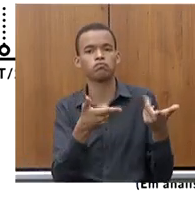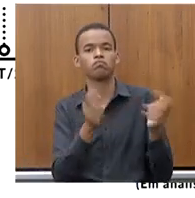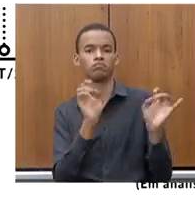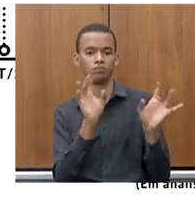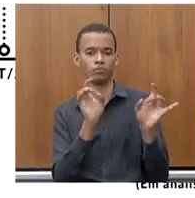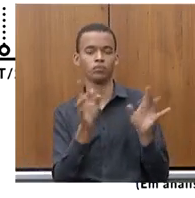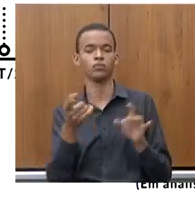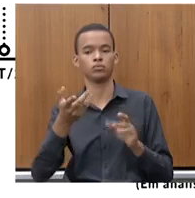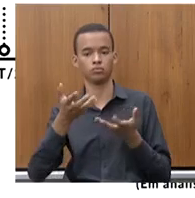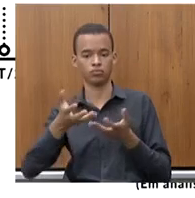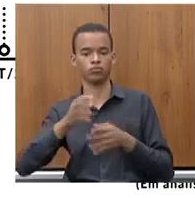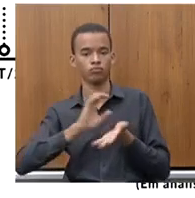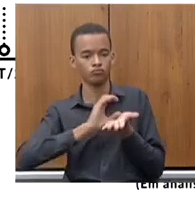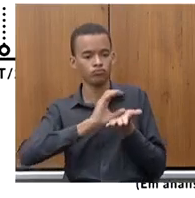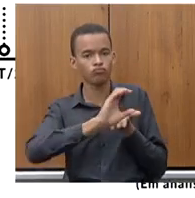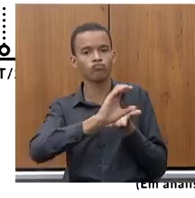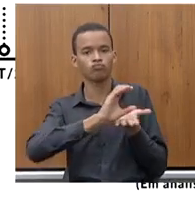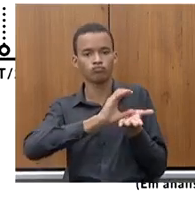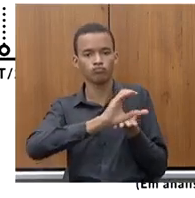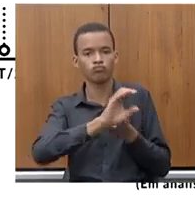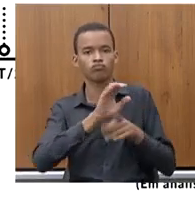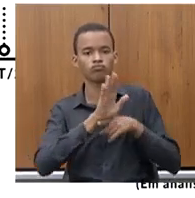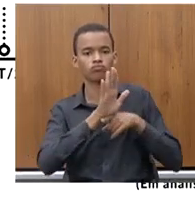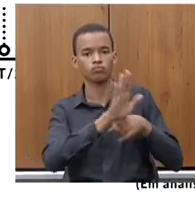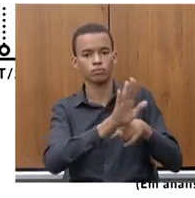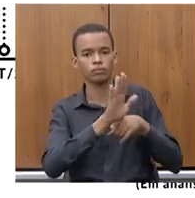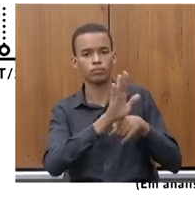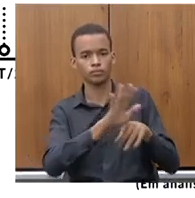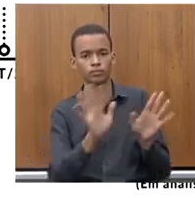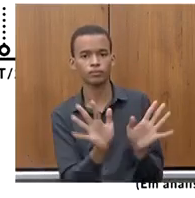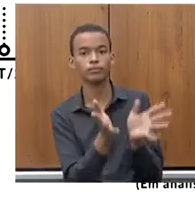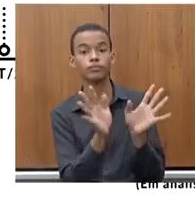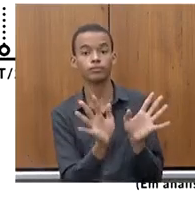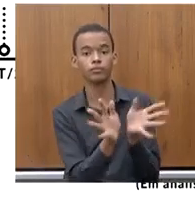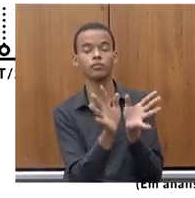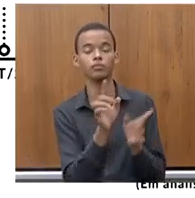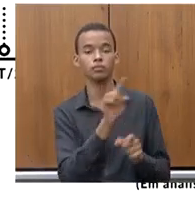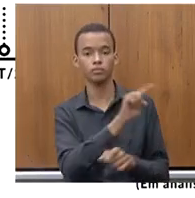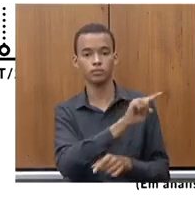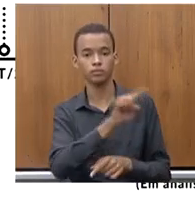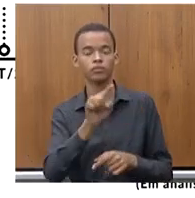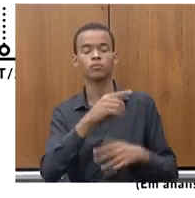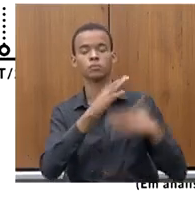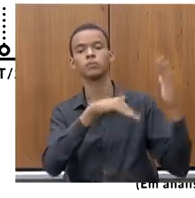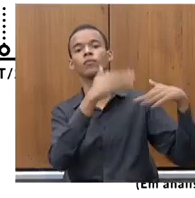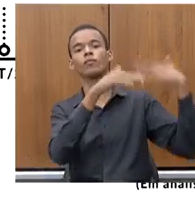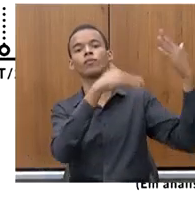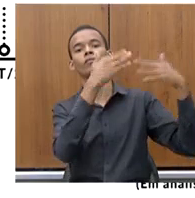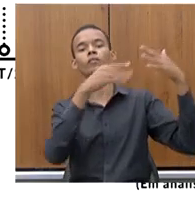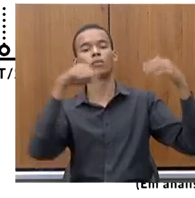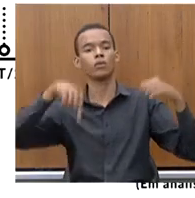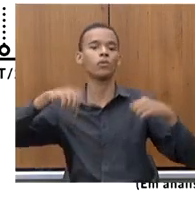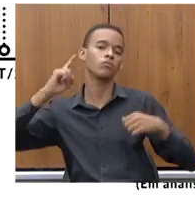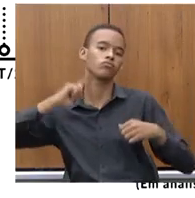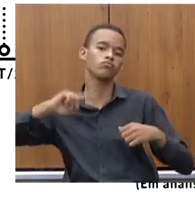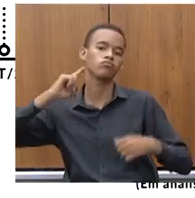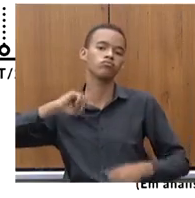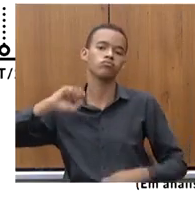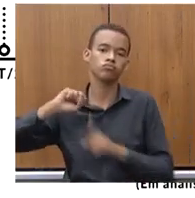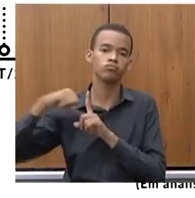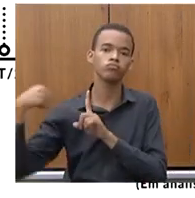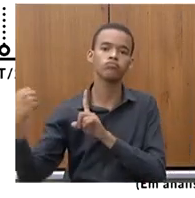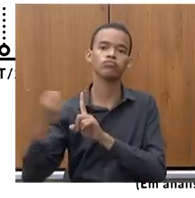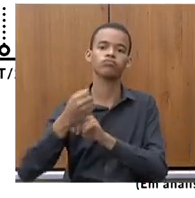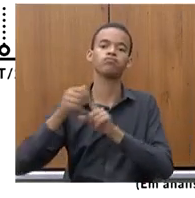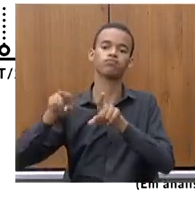exercer o conhecimento adquirido, gerando riqueza, prosperidade e uma vida melhor para